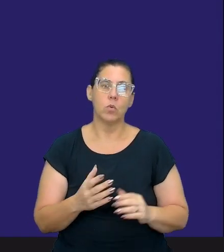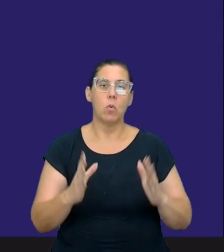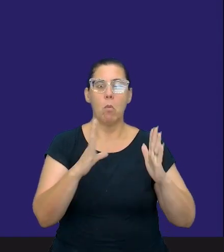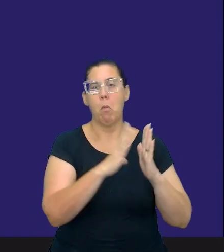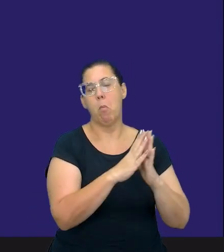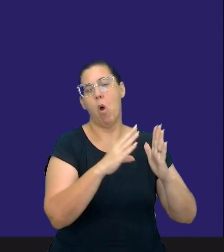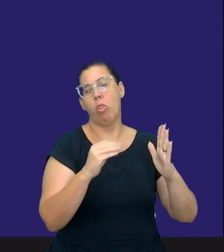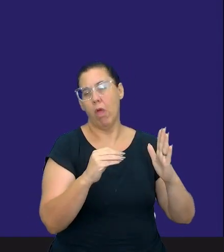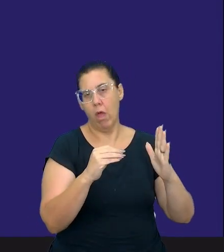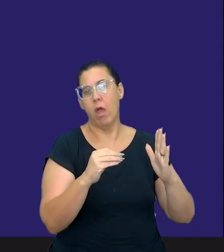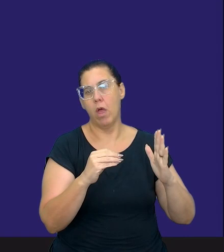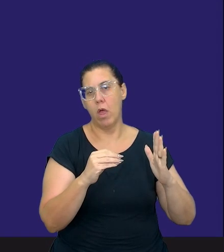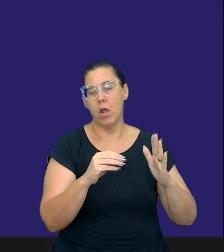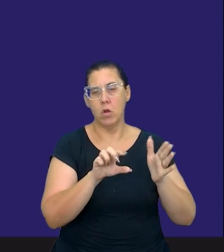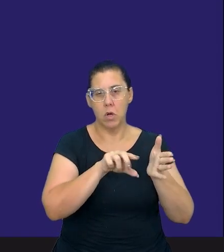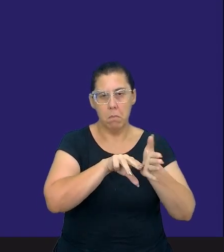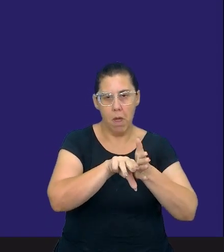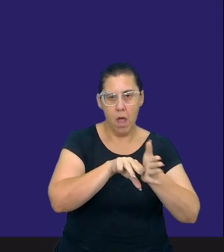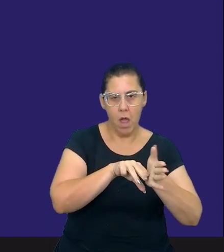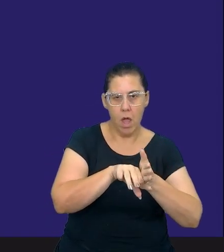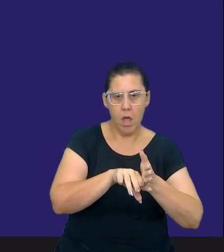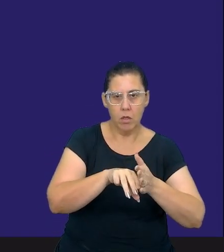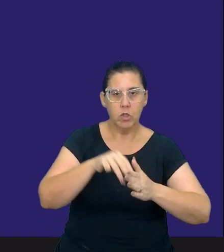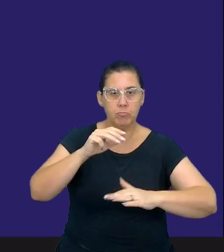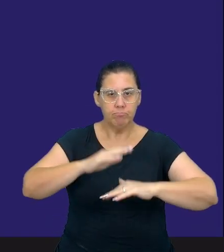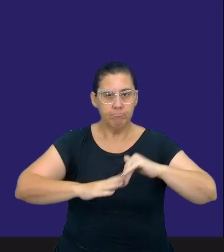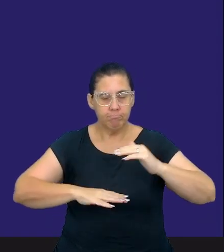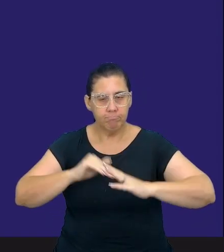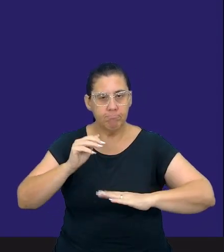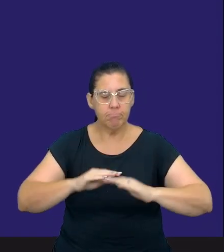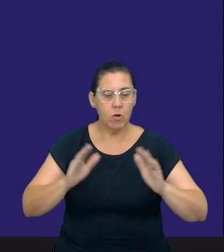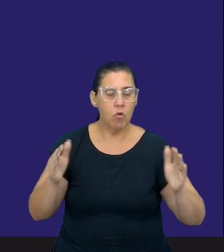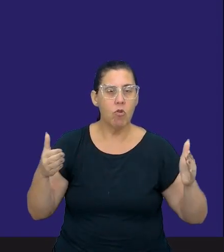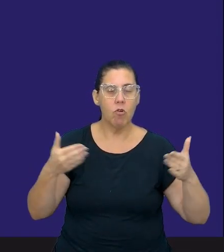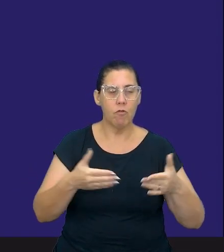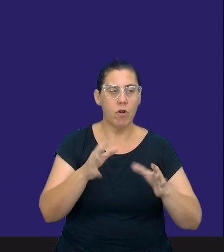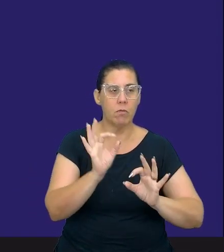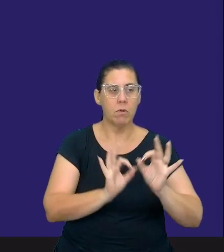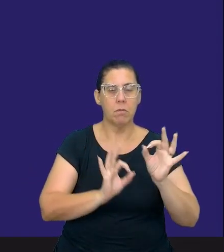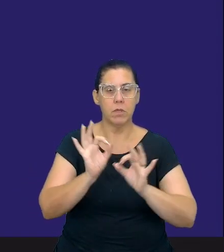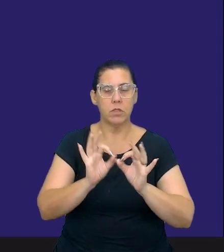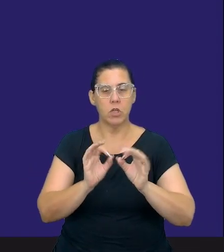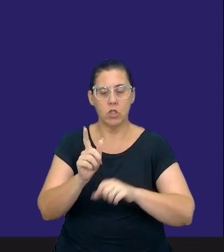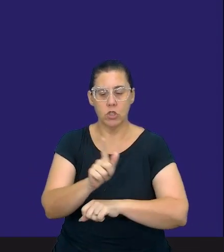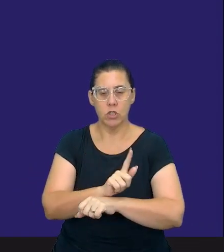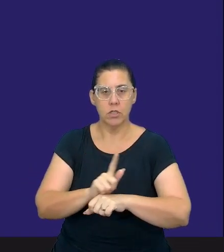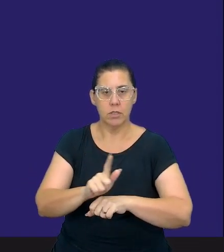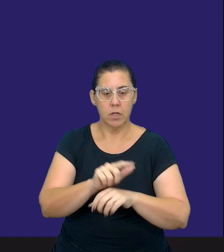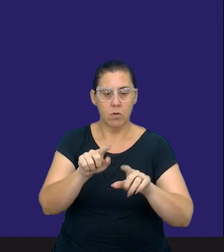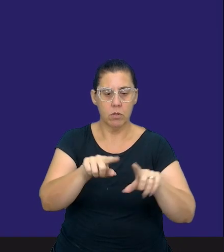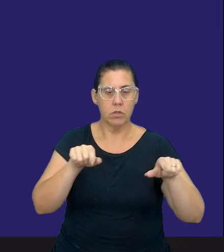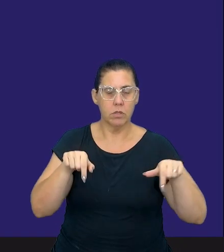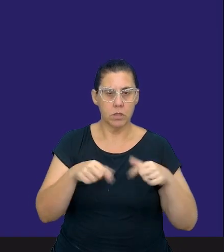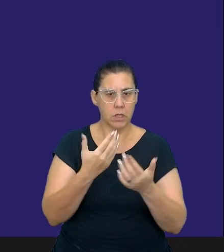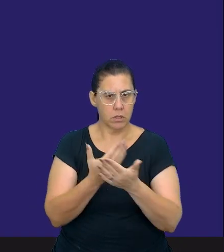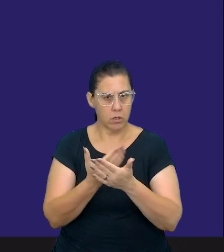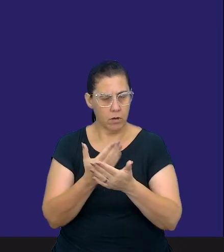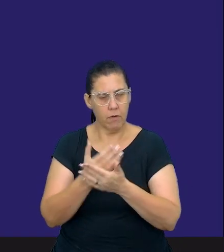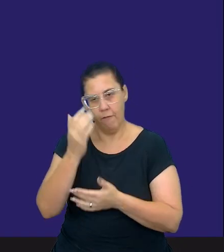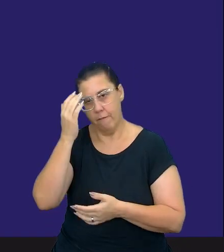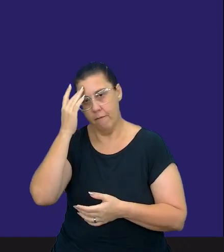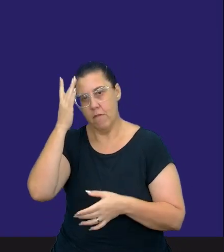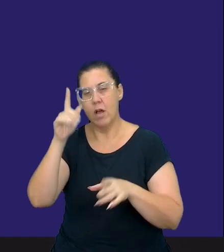de metodologia ativa, né? Com foco nessa organização da gestão em sala de aula e que vai facilitar também